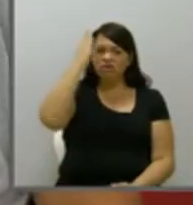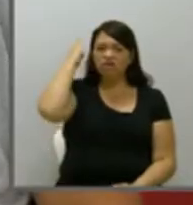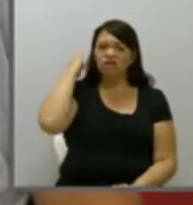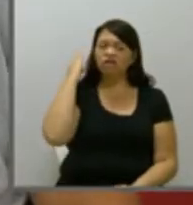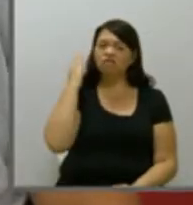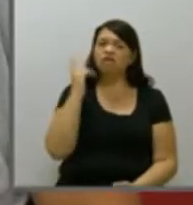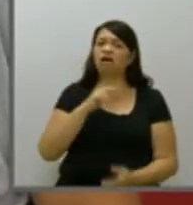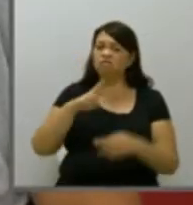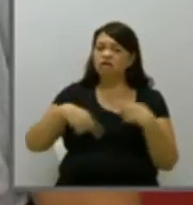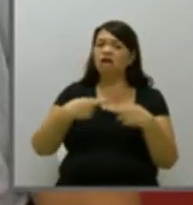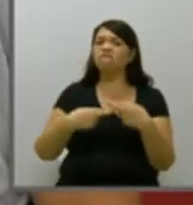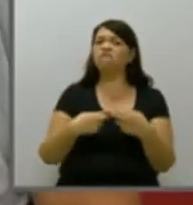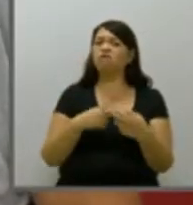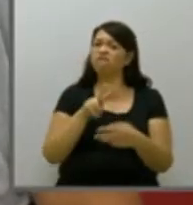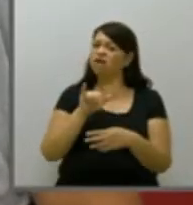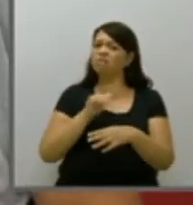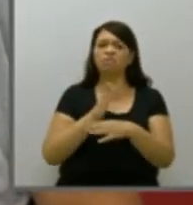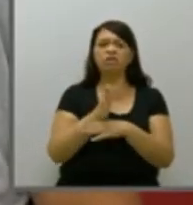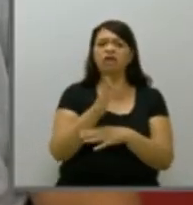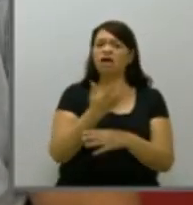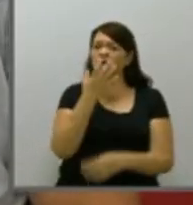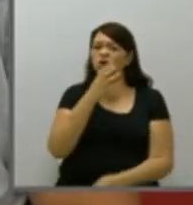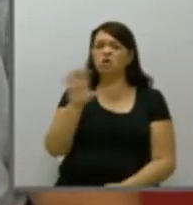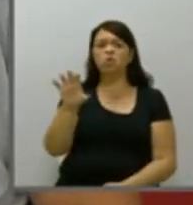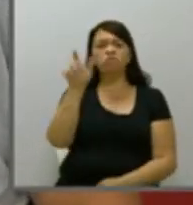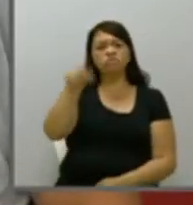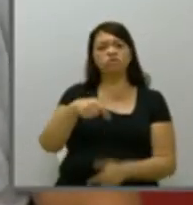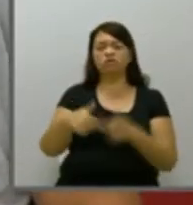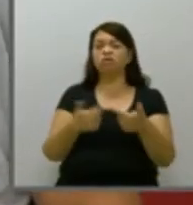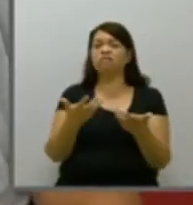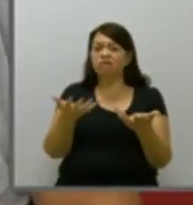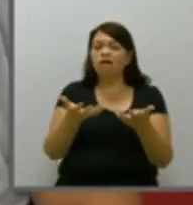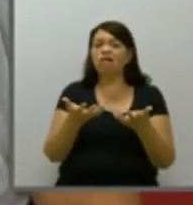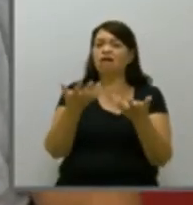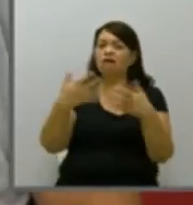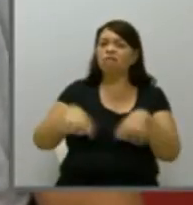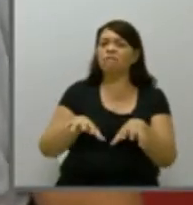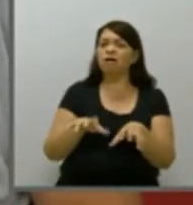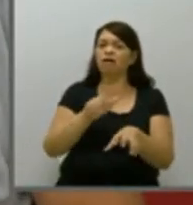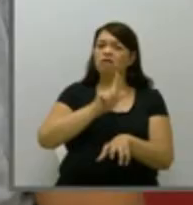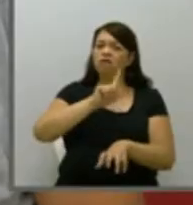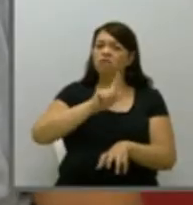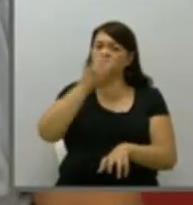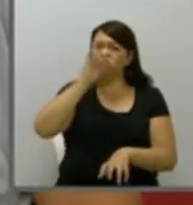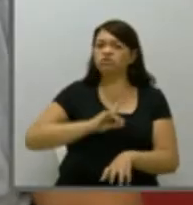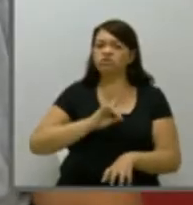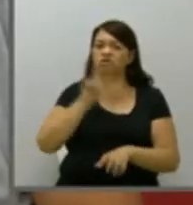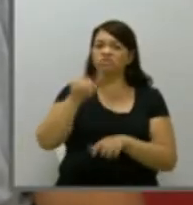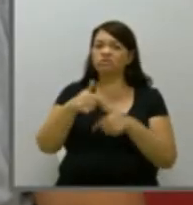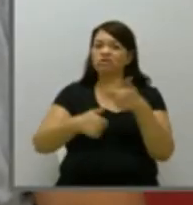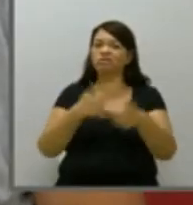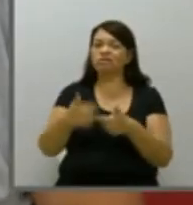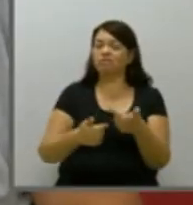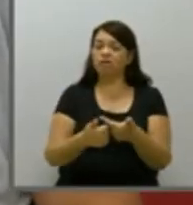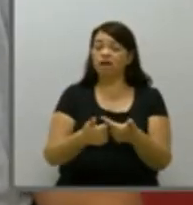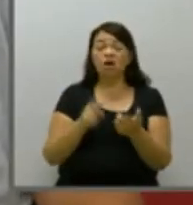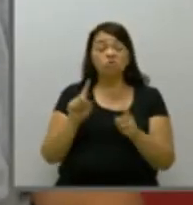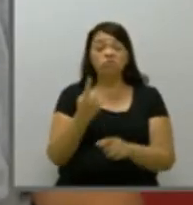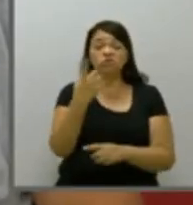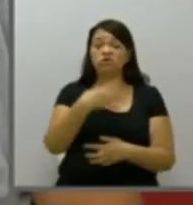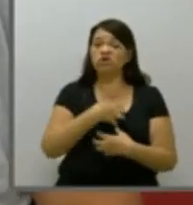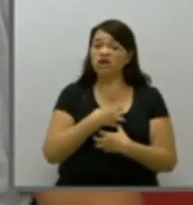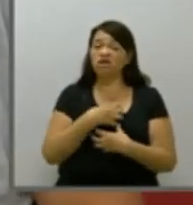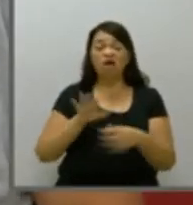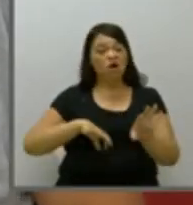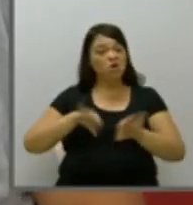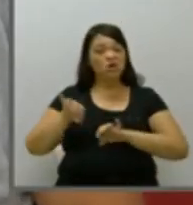reformas vão passar. Vão passar contra os trabalhadores, querem acabar com aposentadoria dos trabalhadores. A única forma dos trabalhadores barrar esses ataques é se